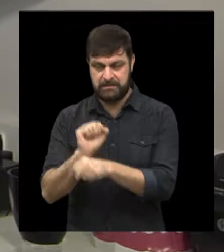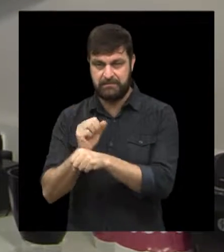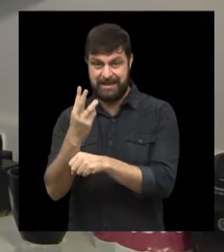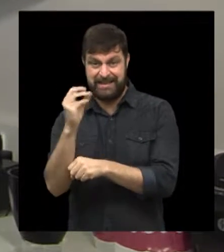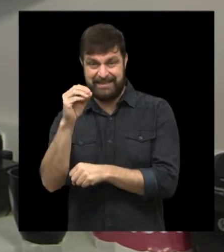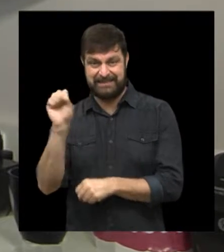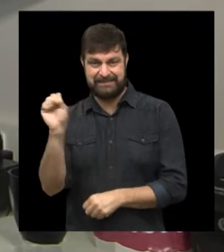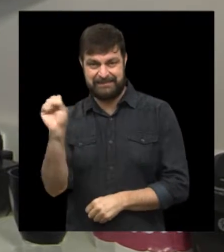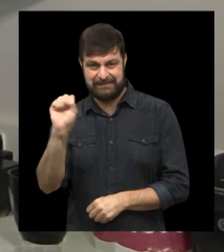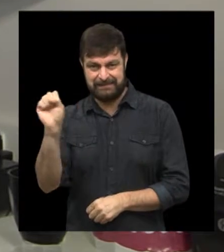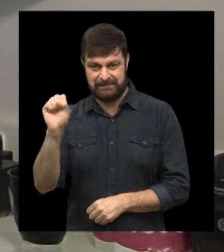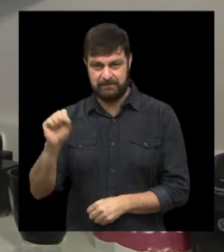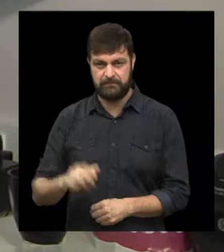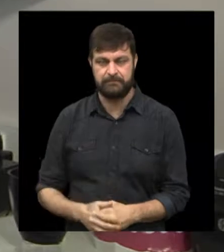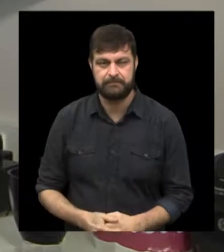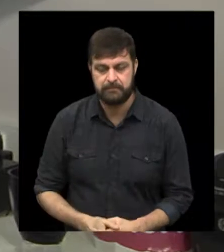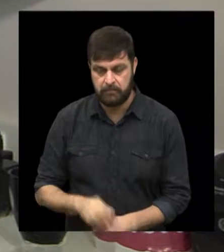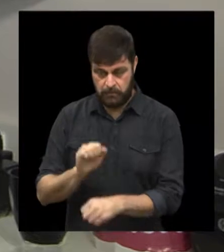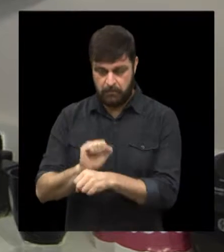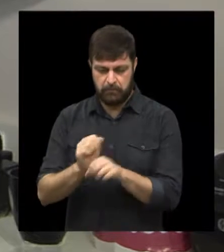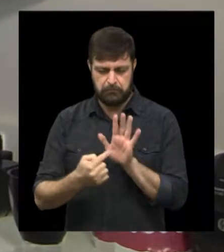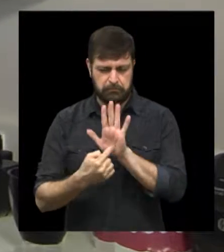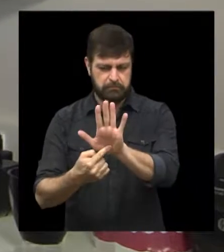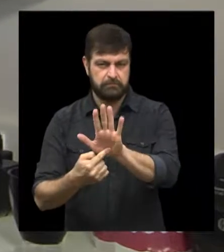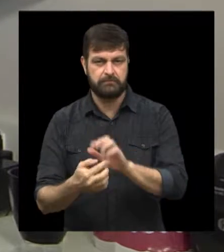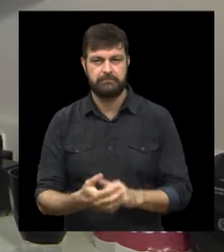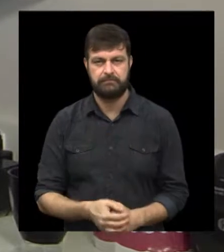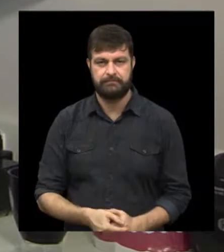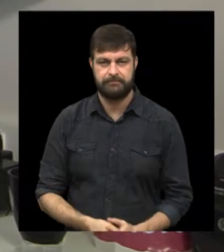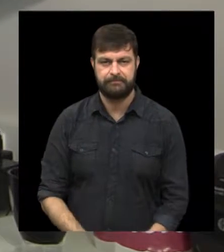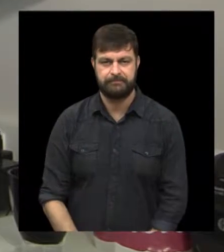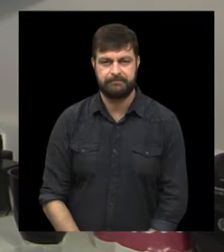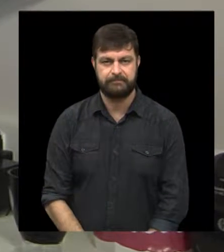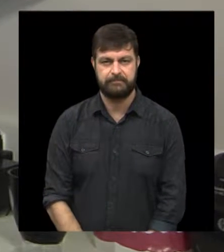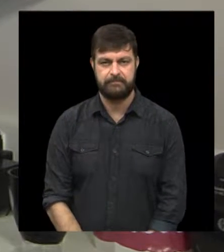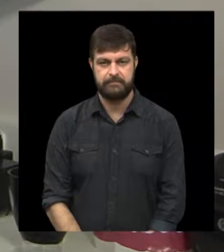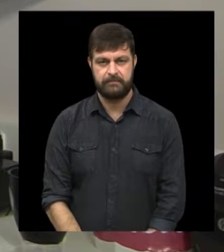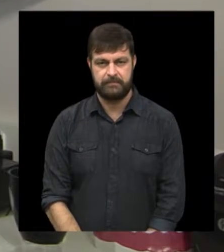para a gente poder coletar uma amostra, 1 ml de ar da minha boca.